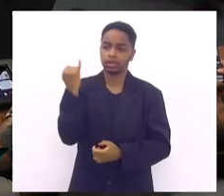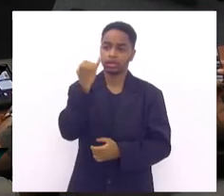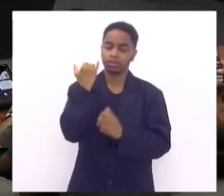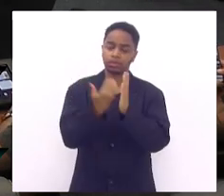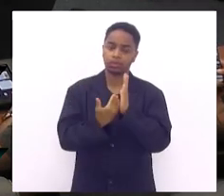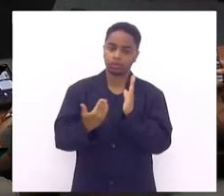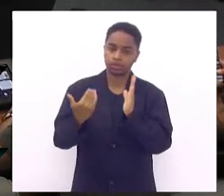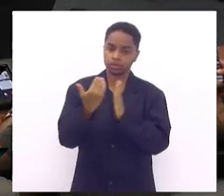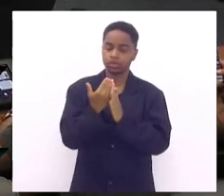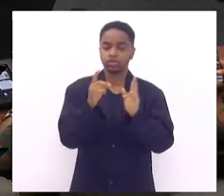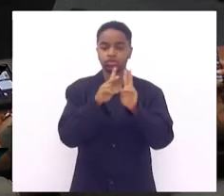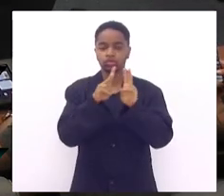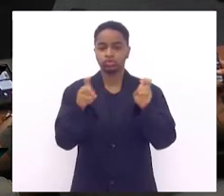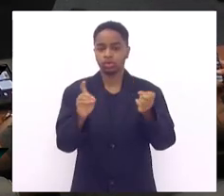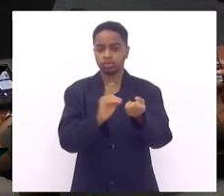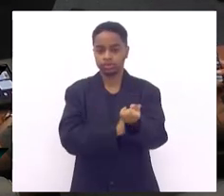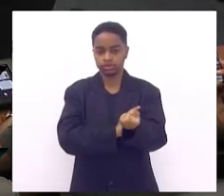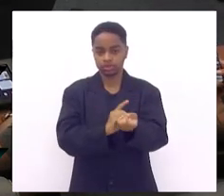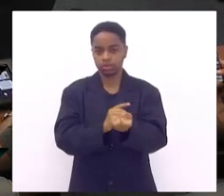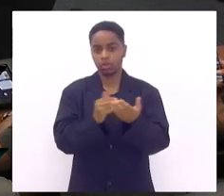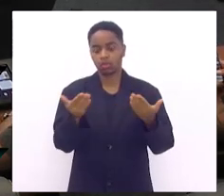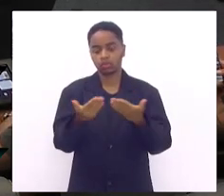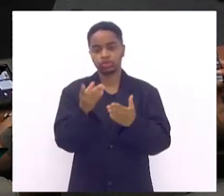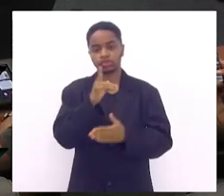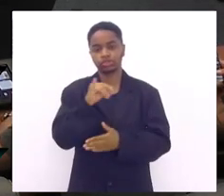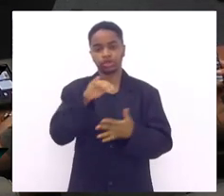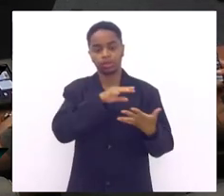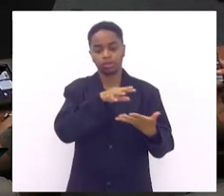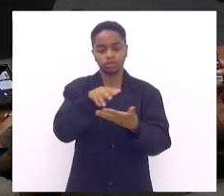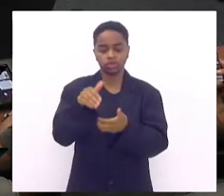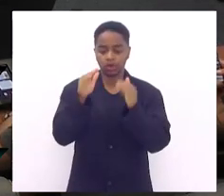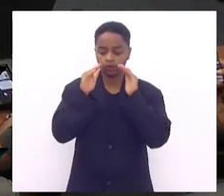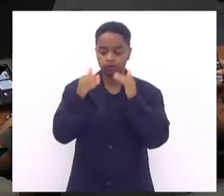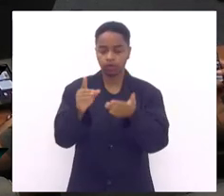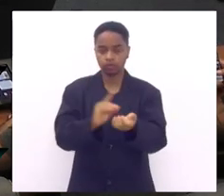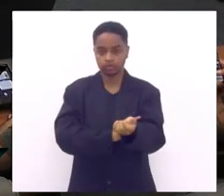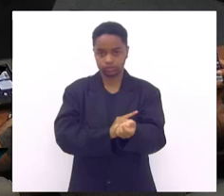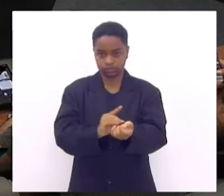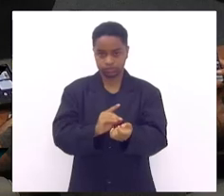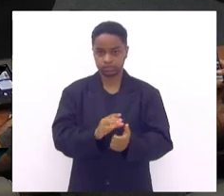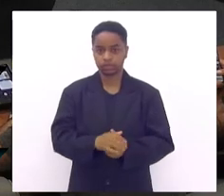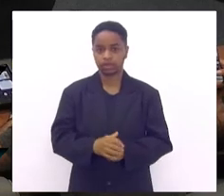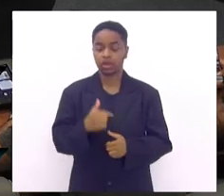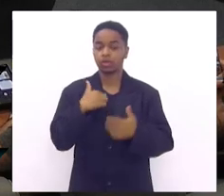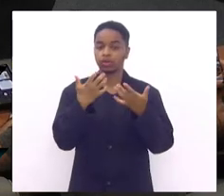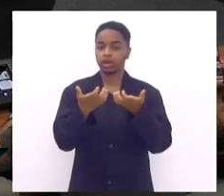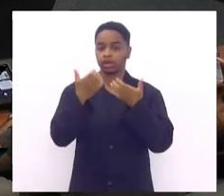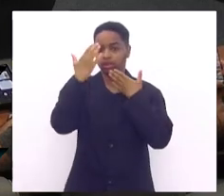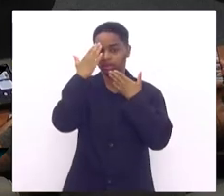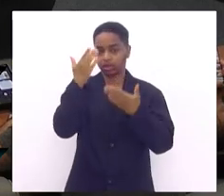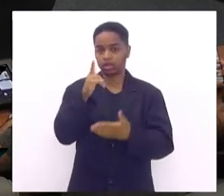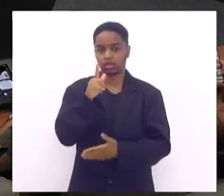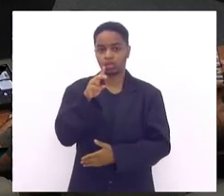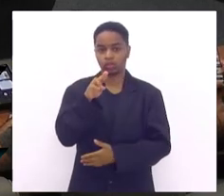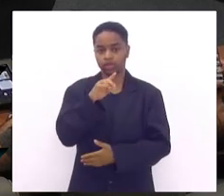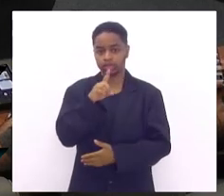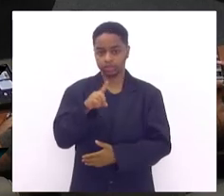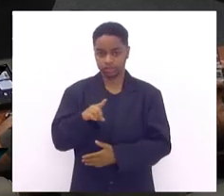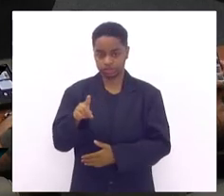sobre diabetes no dia mundial do diabetes quero agradecer Luiz Pedreira